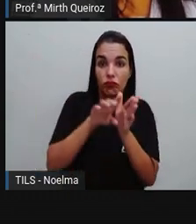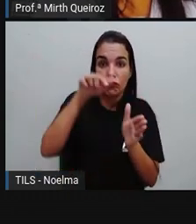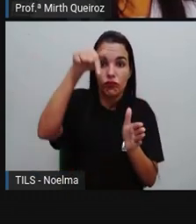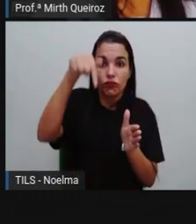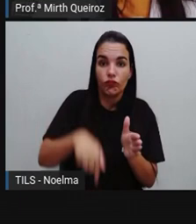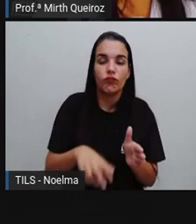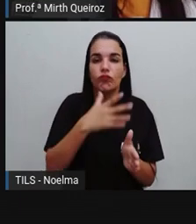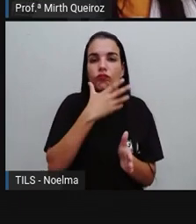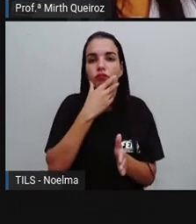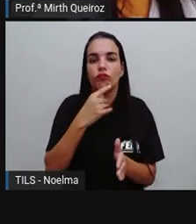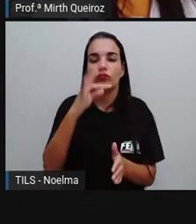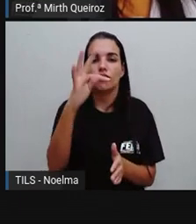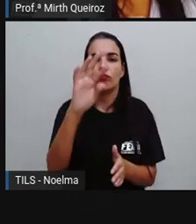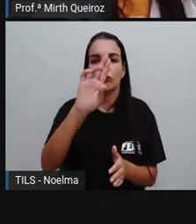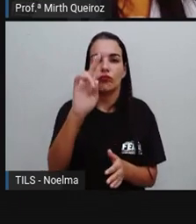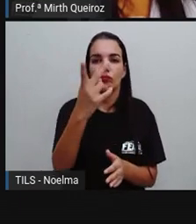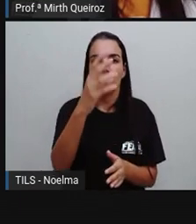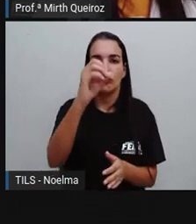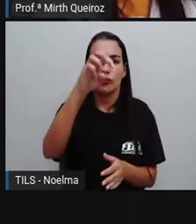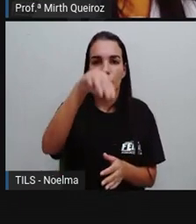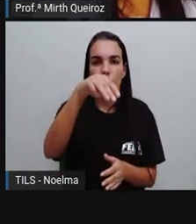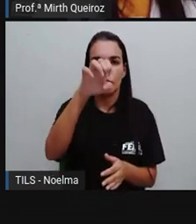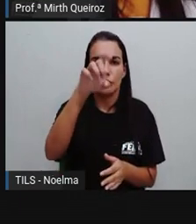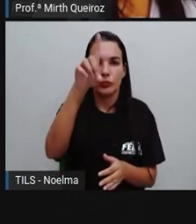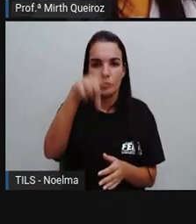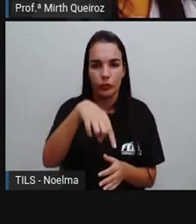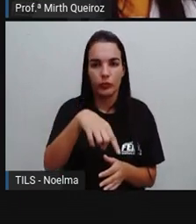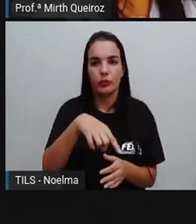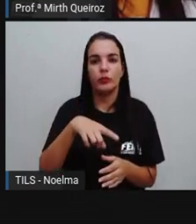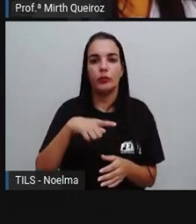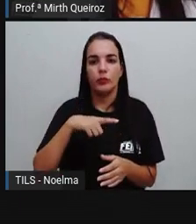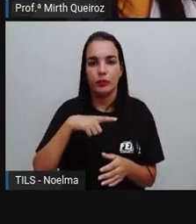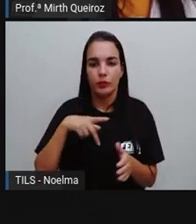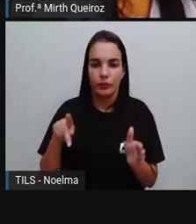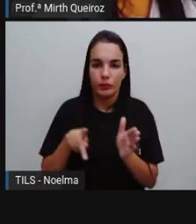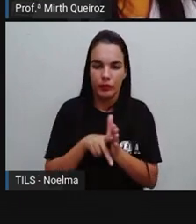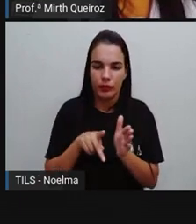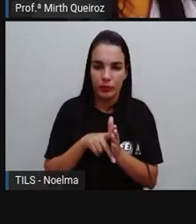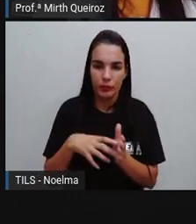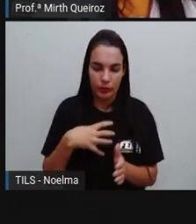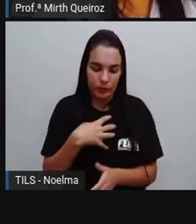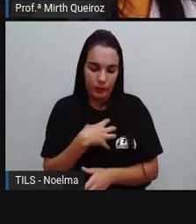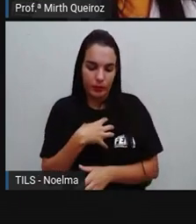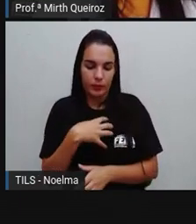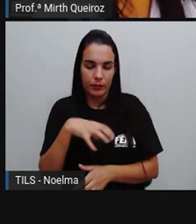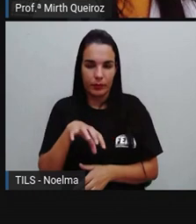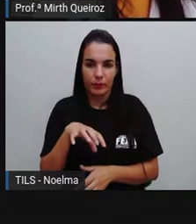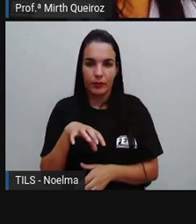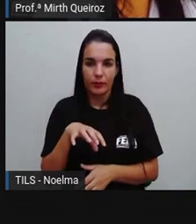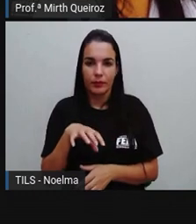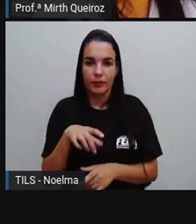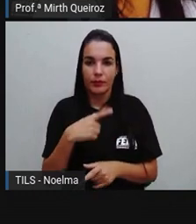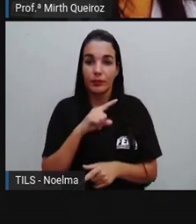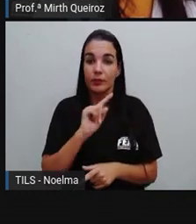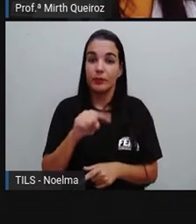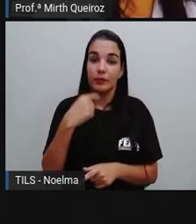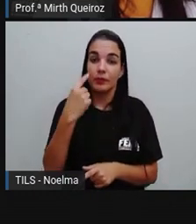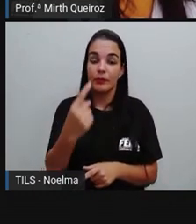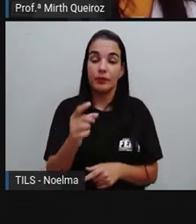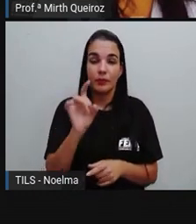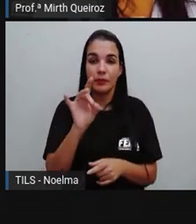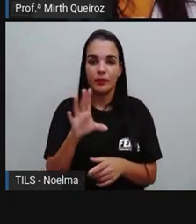pisou nas terras que se tornaram São Salvador, da Bahia de Todos os Santos, e posteriormente